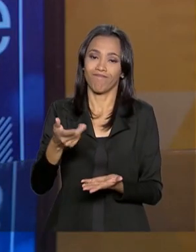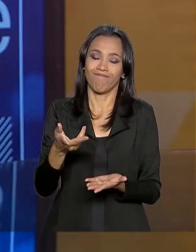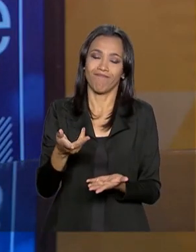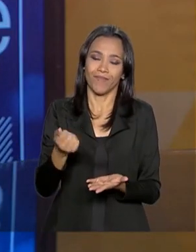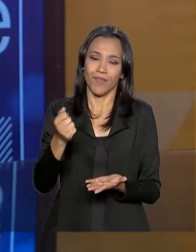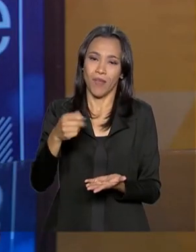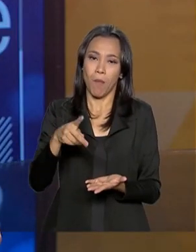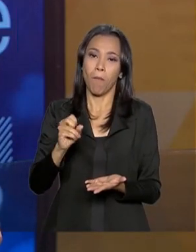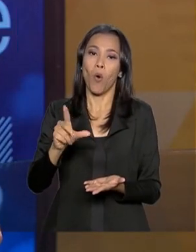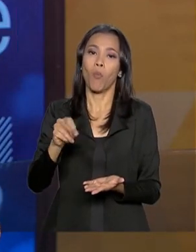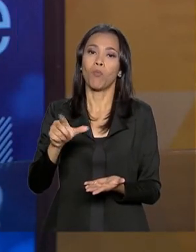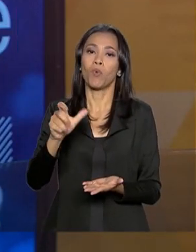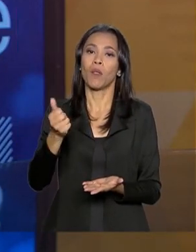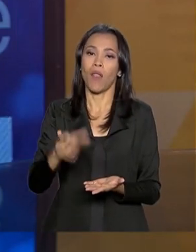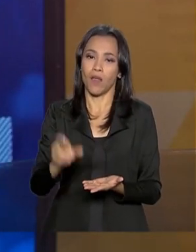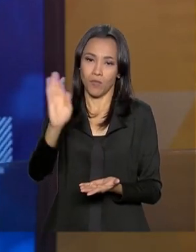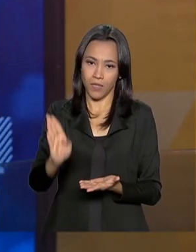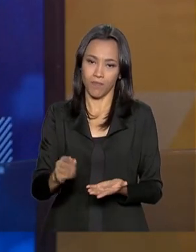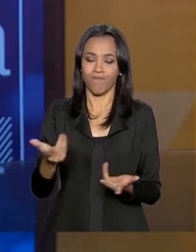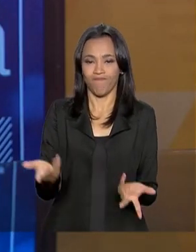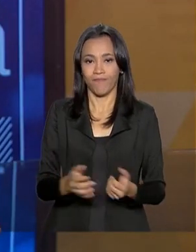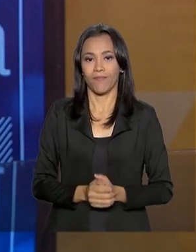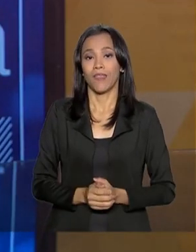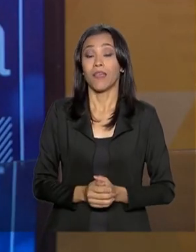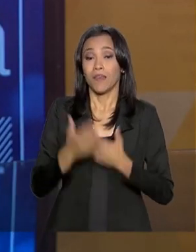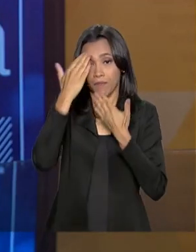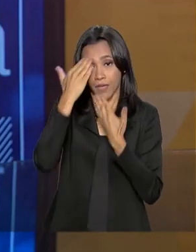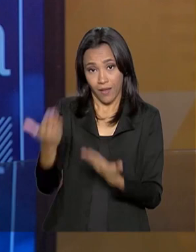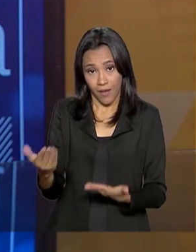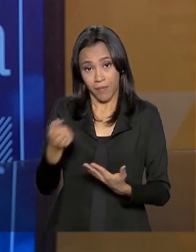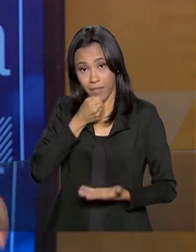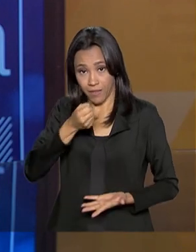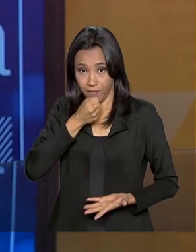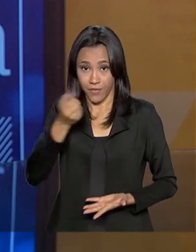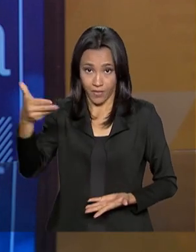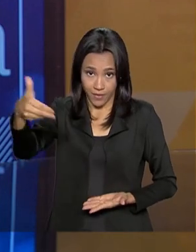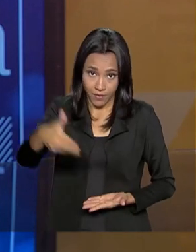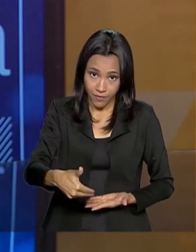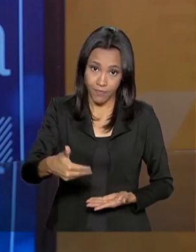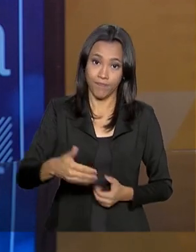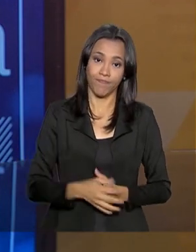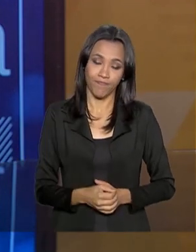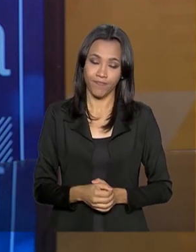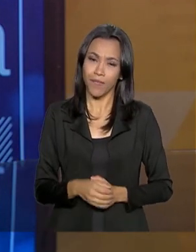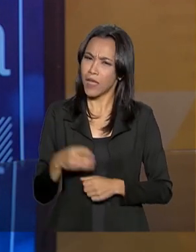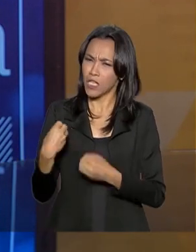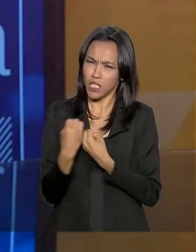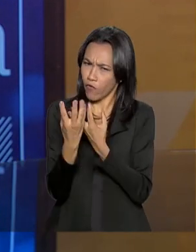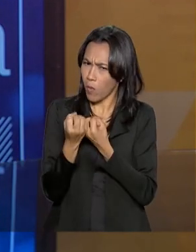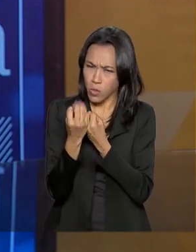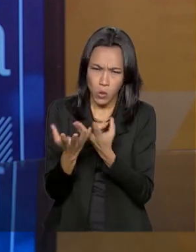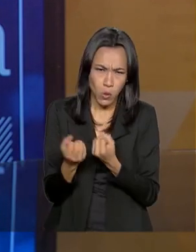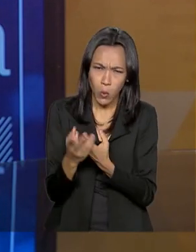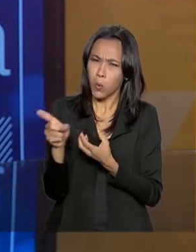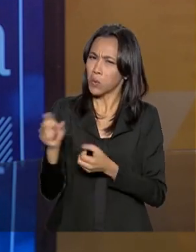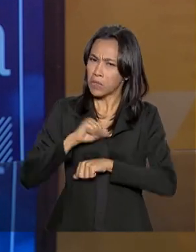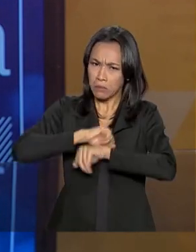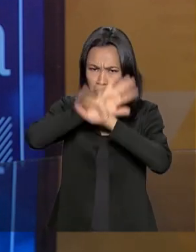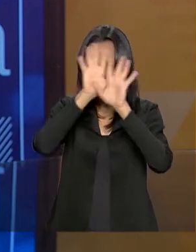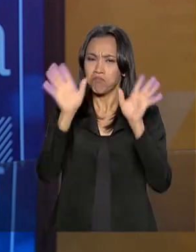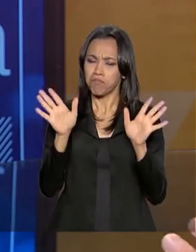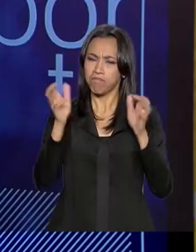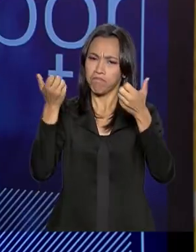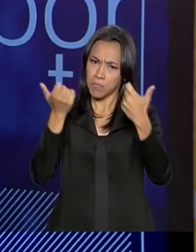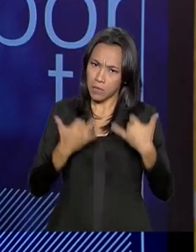Ministro, muito obrigado pela sua presença aqui no Brasil em Pauta, pelas informações, pelos esclarecimentos.